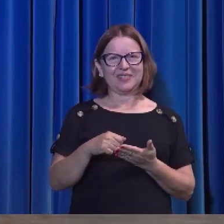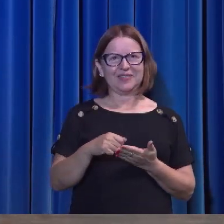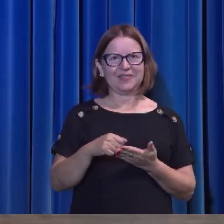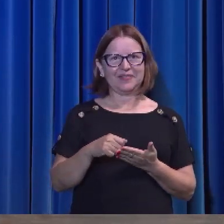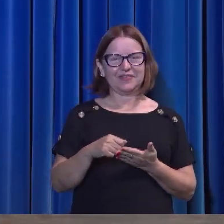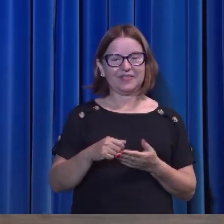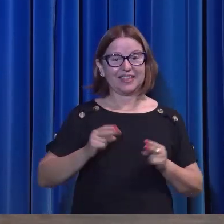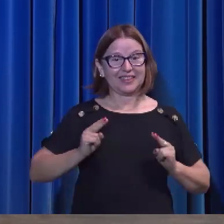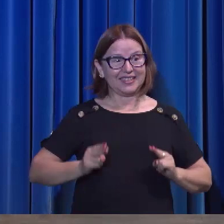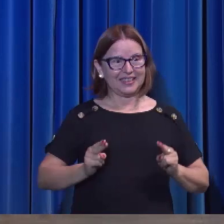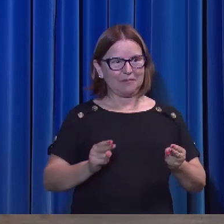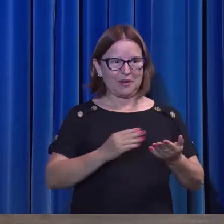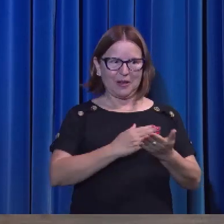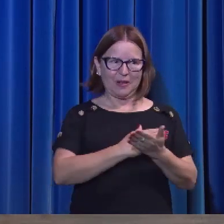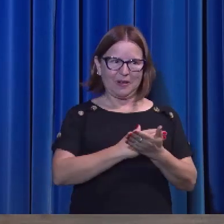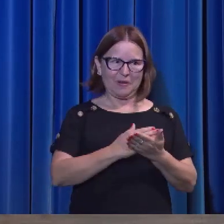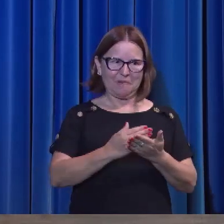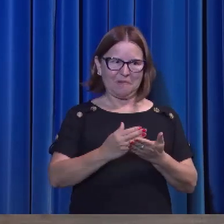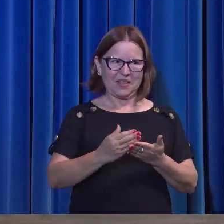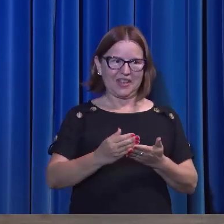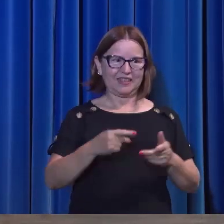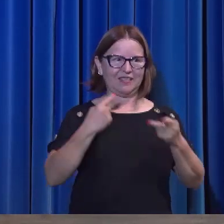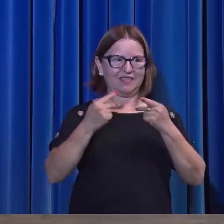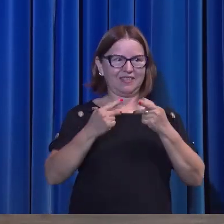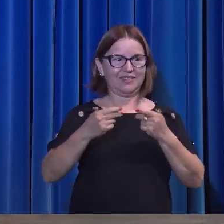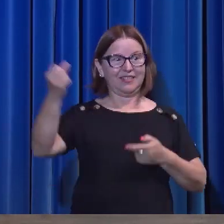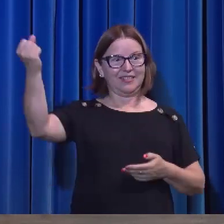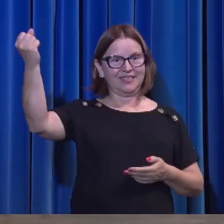ele sempre começa com graça e paz.